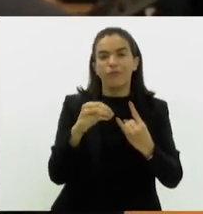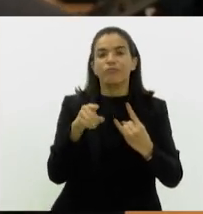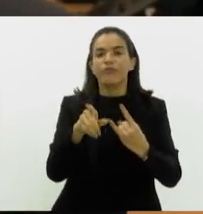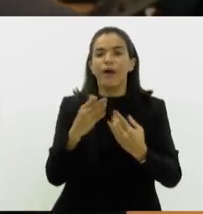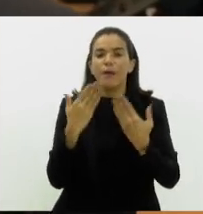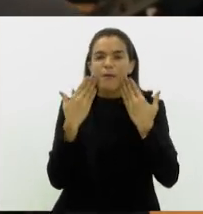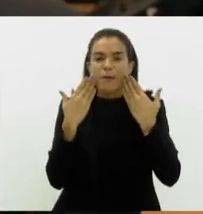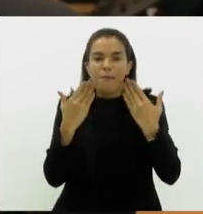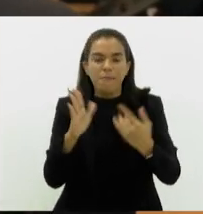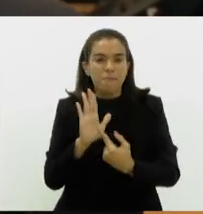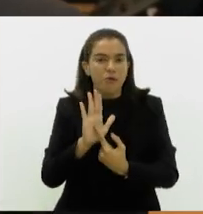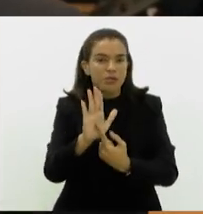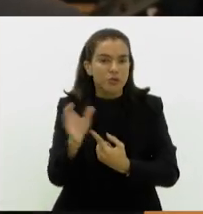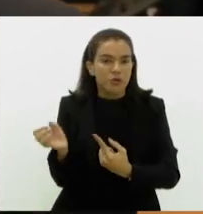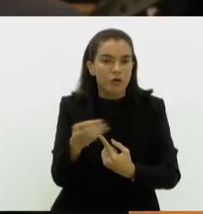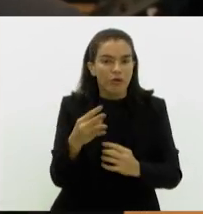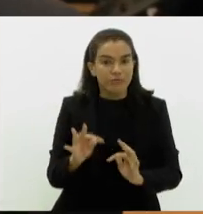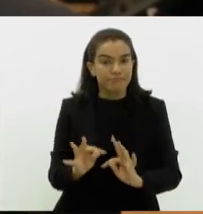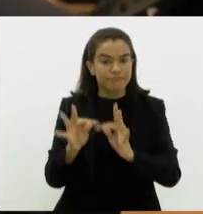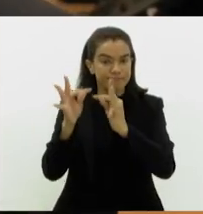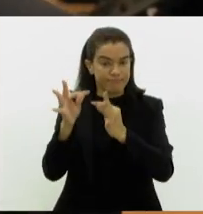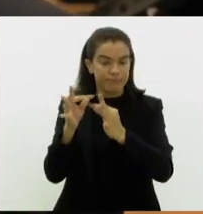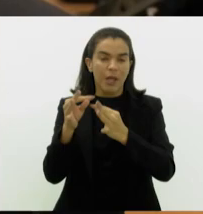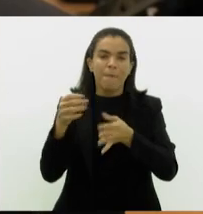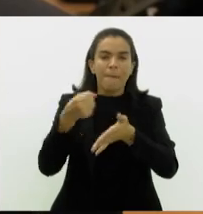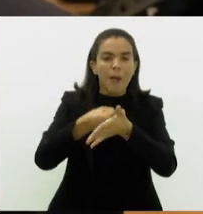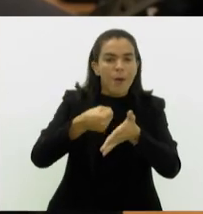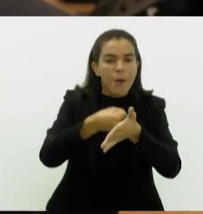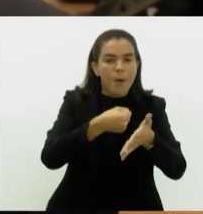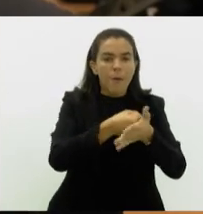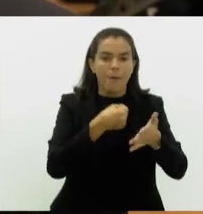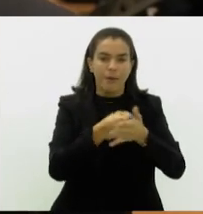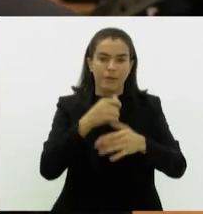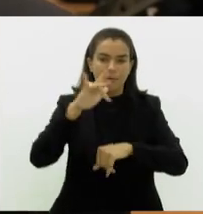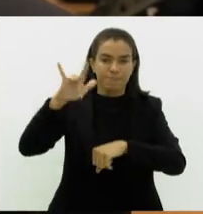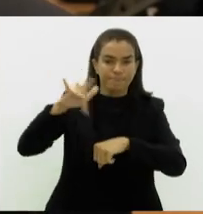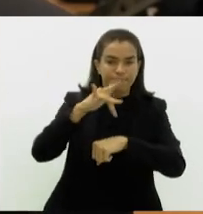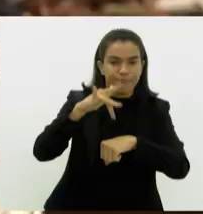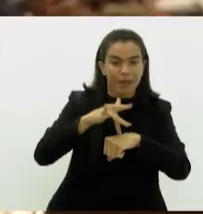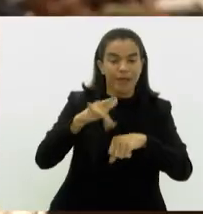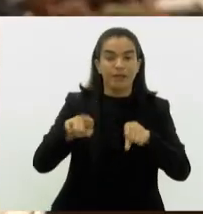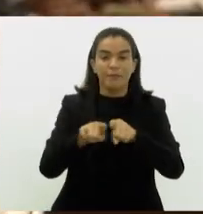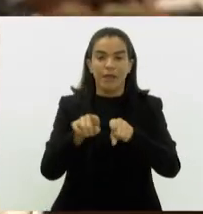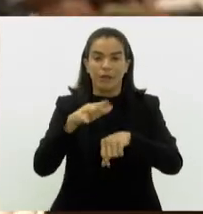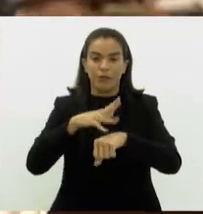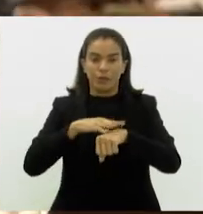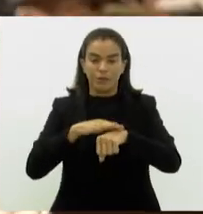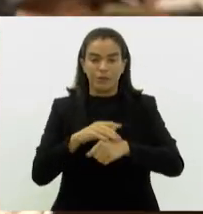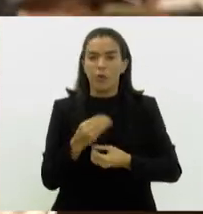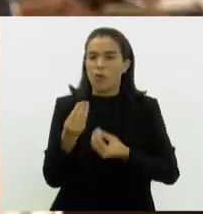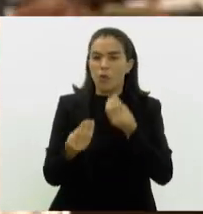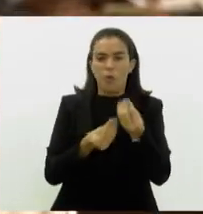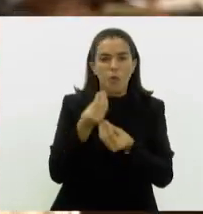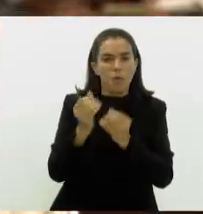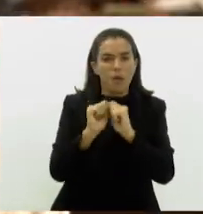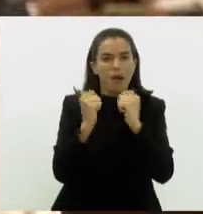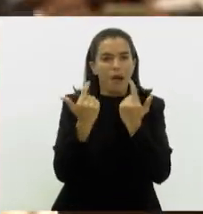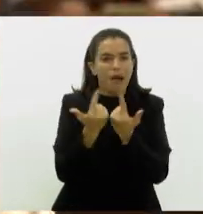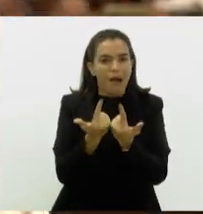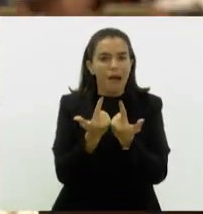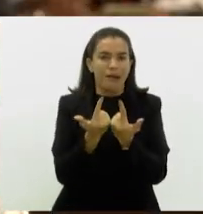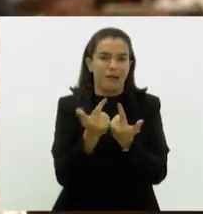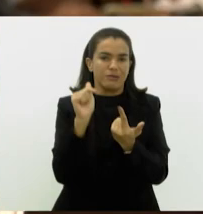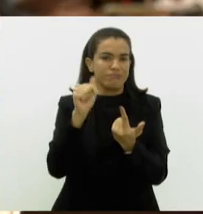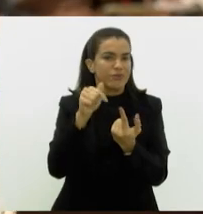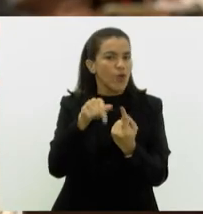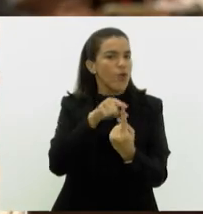apresentar novas tecnologias que estão surgindo para combater o mosquito e a doença propriamente dita. Como é que a alérgia, a